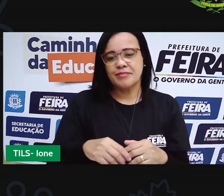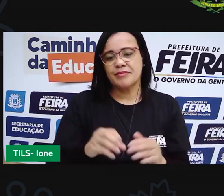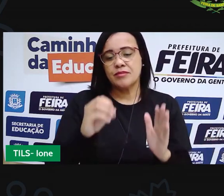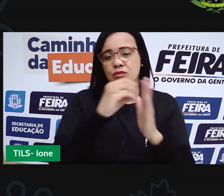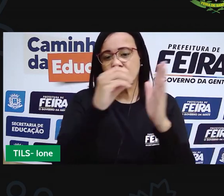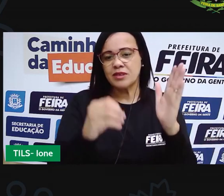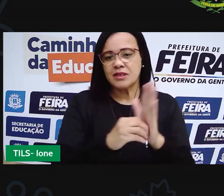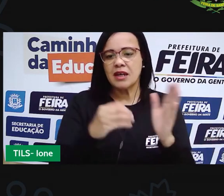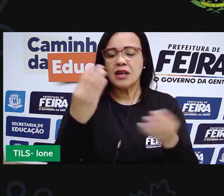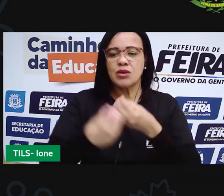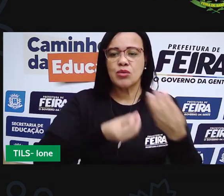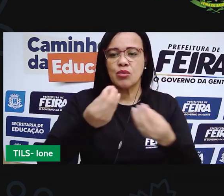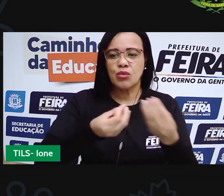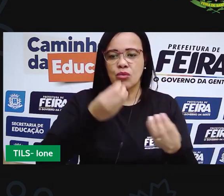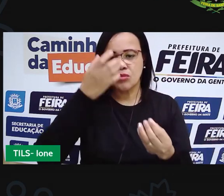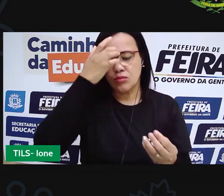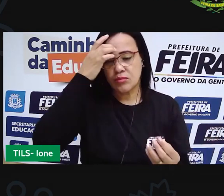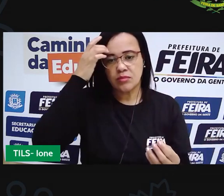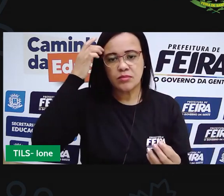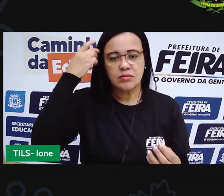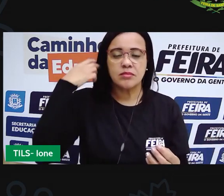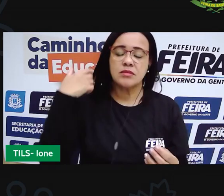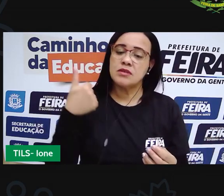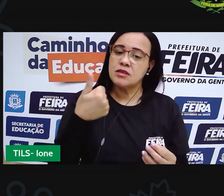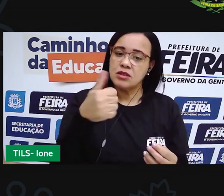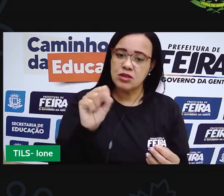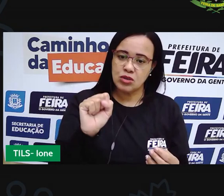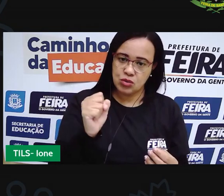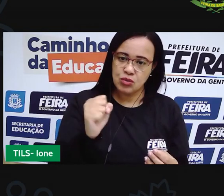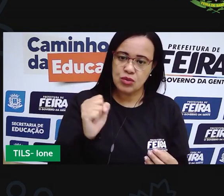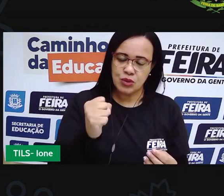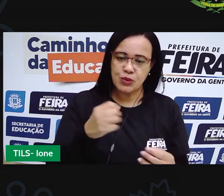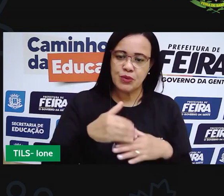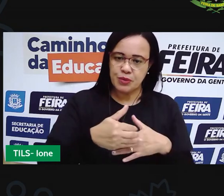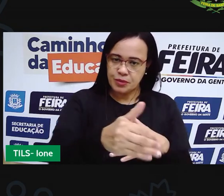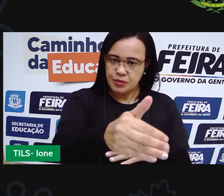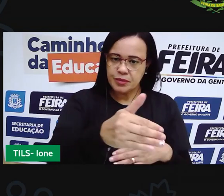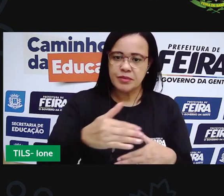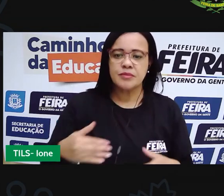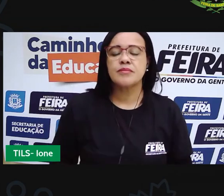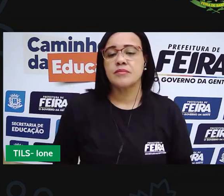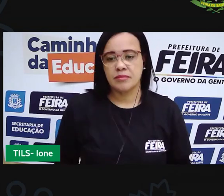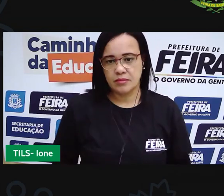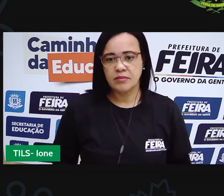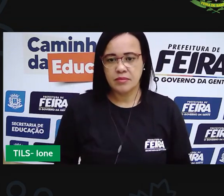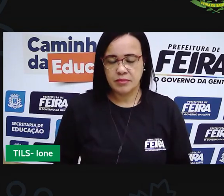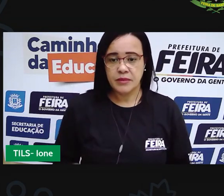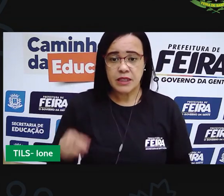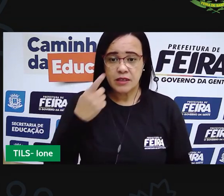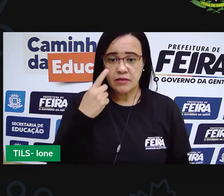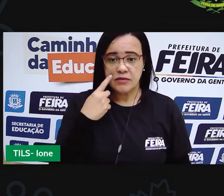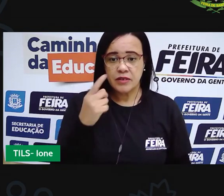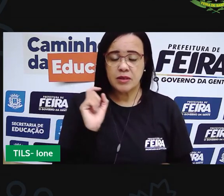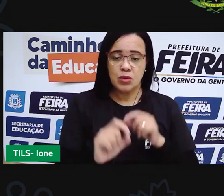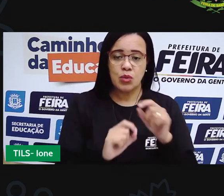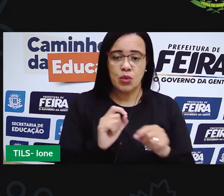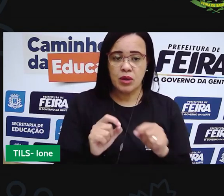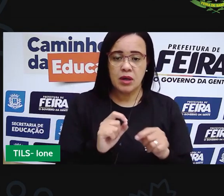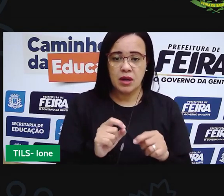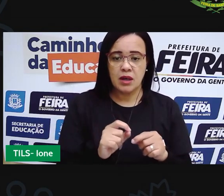de, no século 18, a partir do século 18. E aí, vimos que por isso elas têm